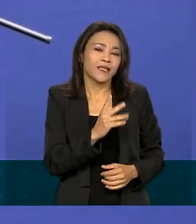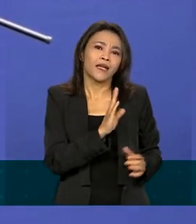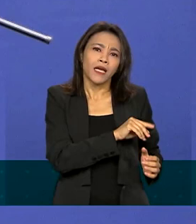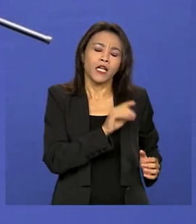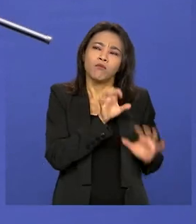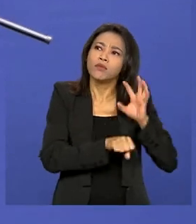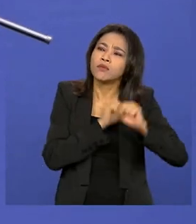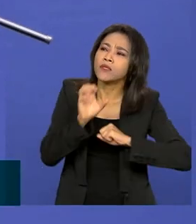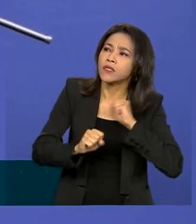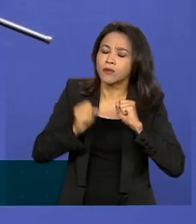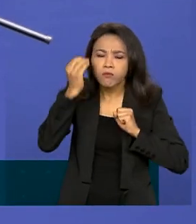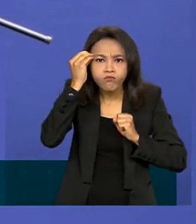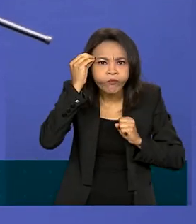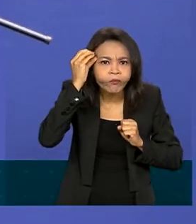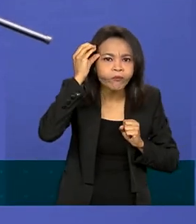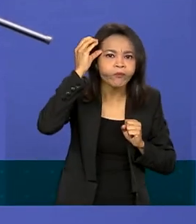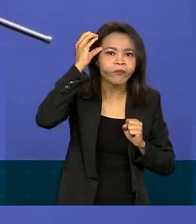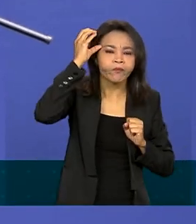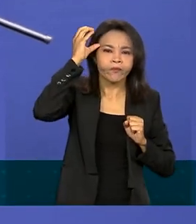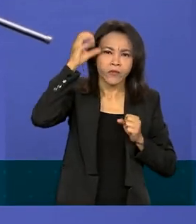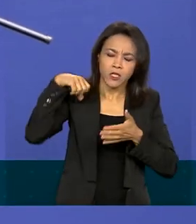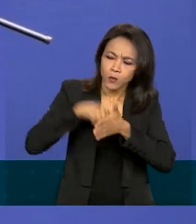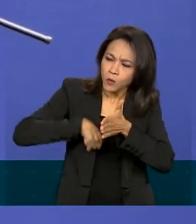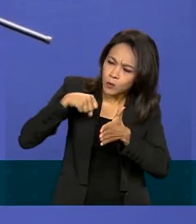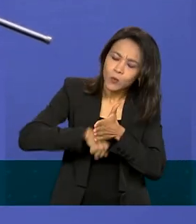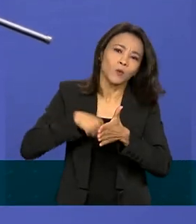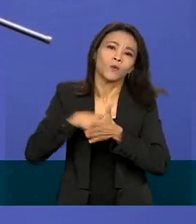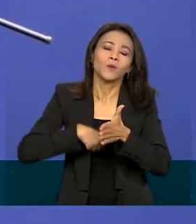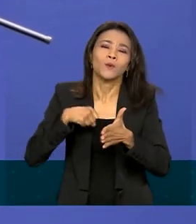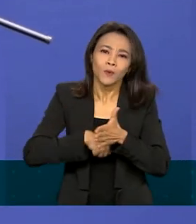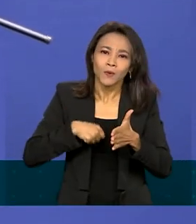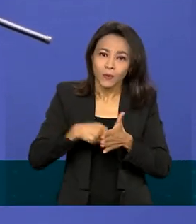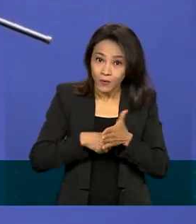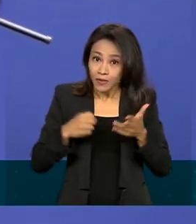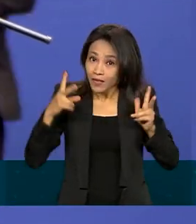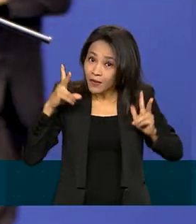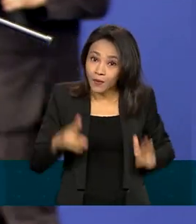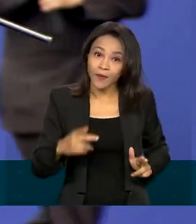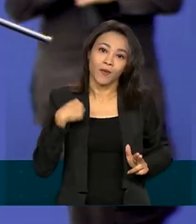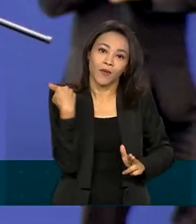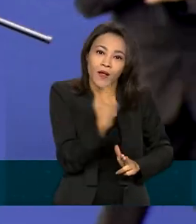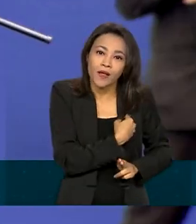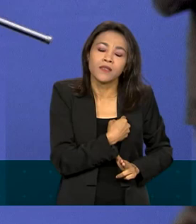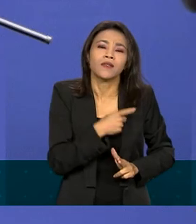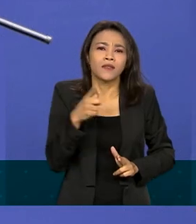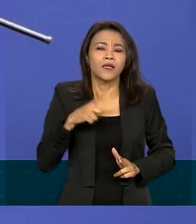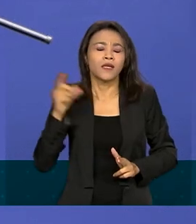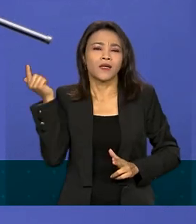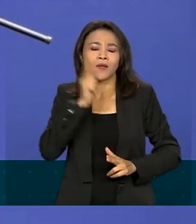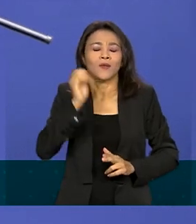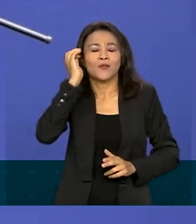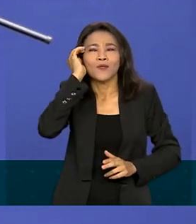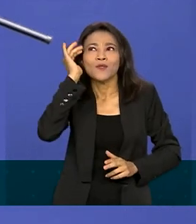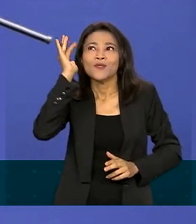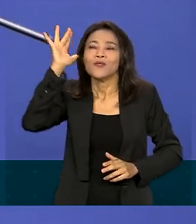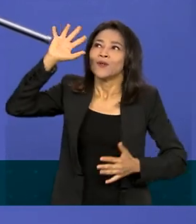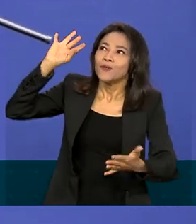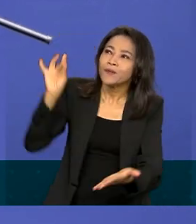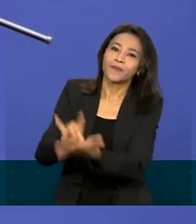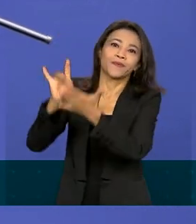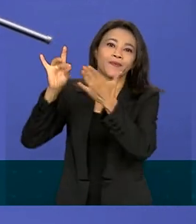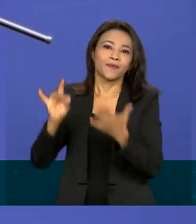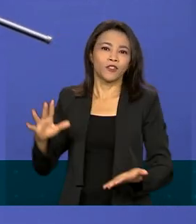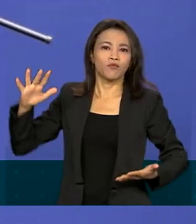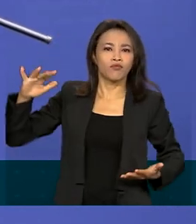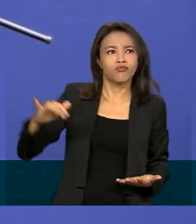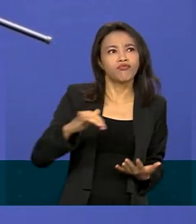conhecimentos necessários e da persistência típica de nossos conterrâneos, tenha concretizado o seu sonho de alçar os